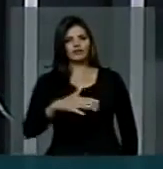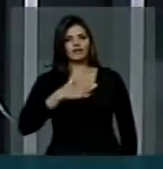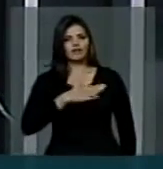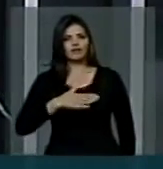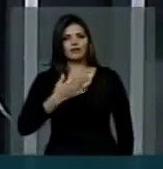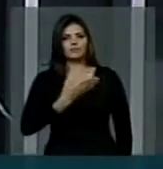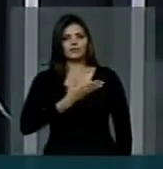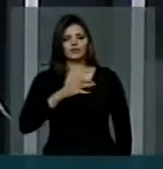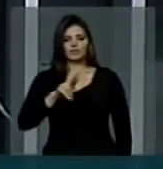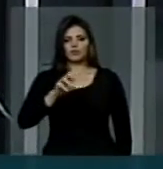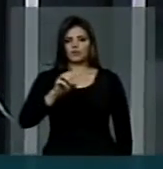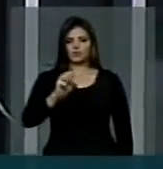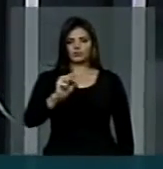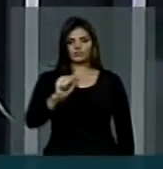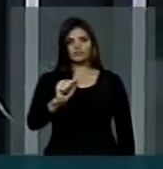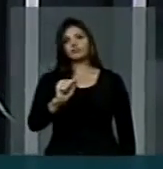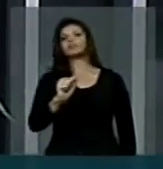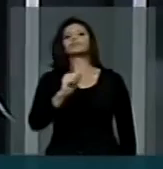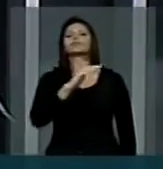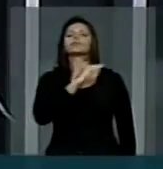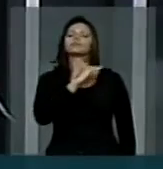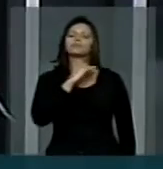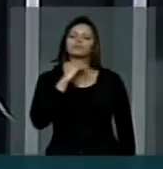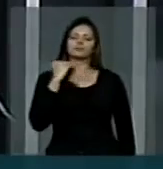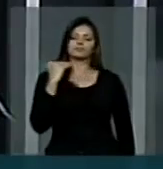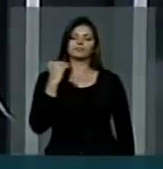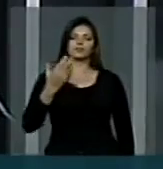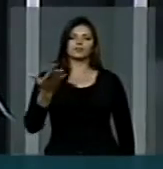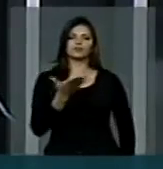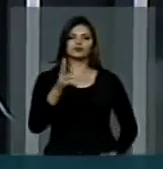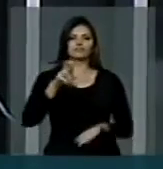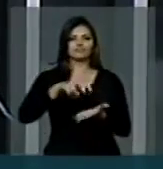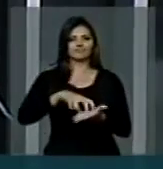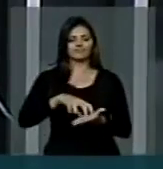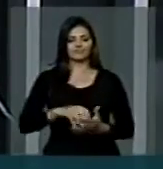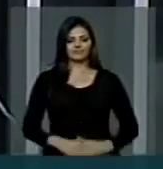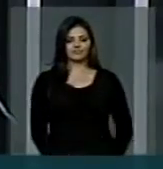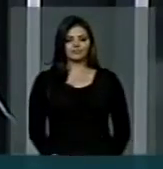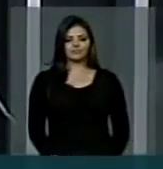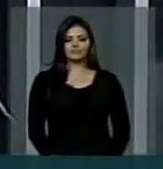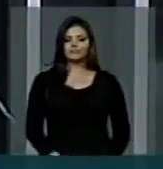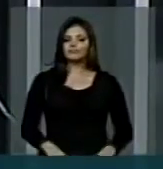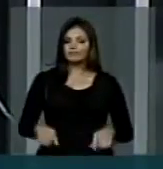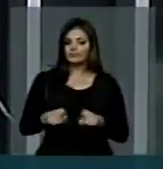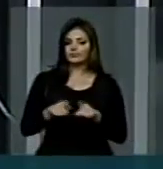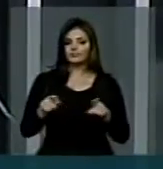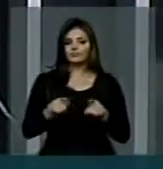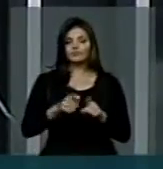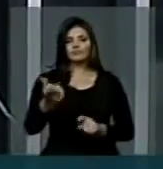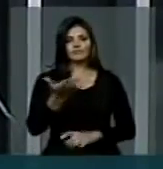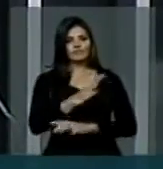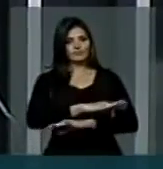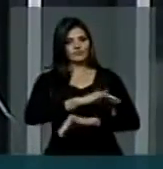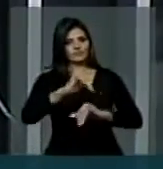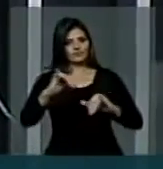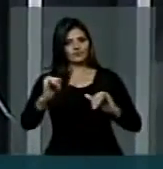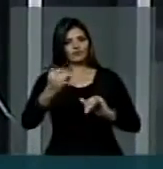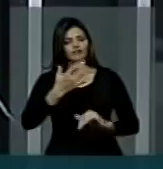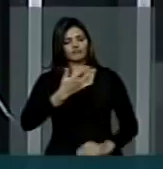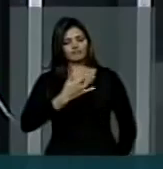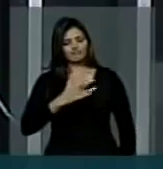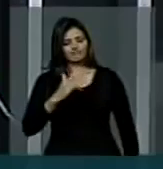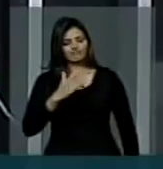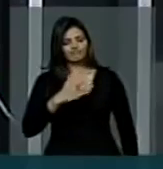amiga Rosa, faleceu hoje pela manhã. E, finalmente, queremos registrar com pesar